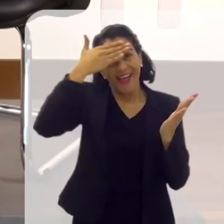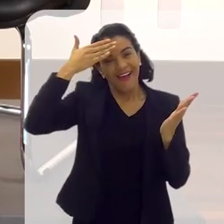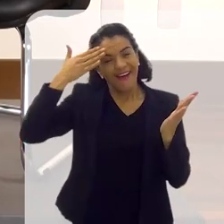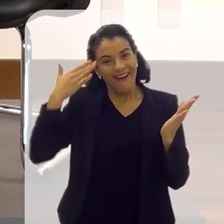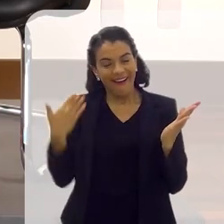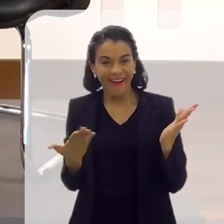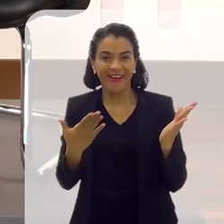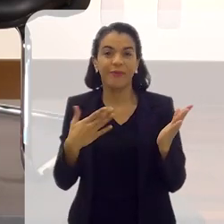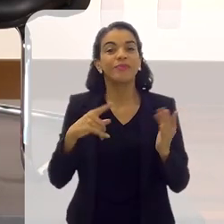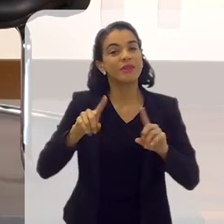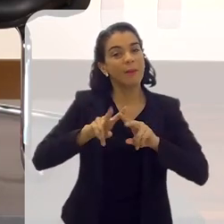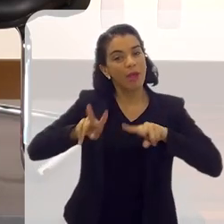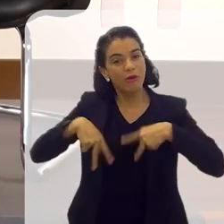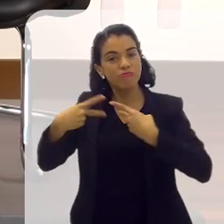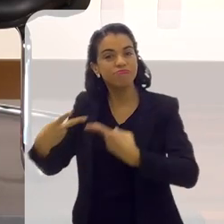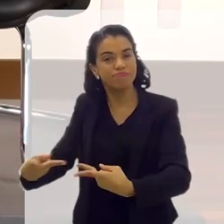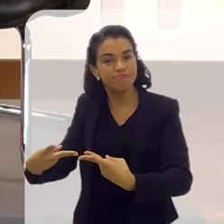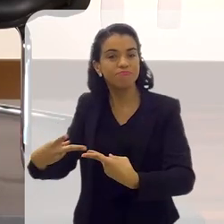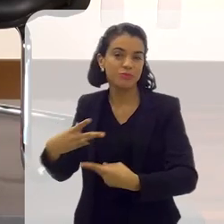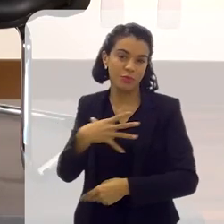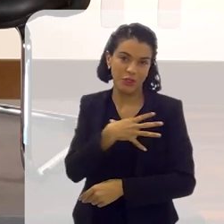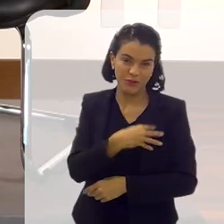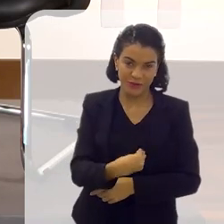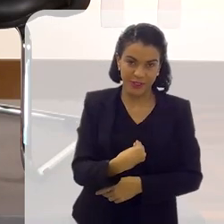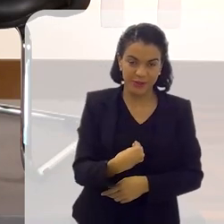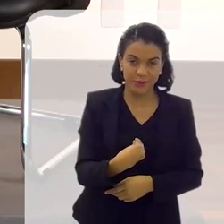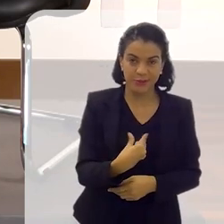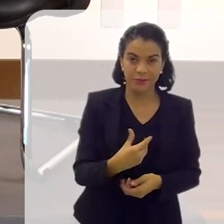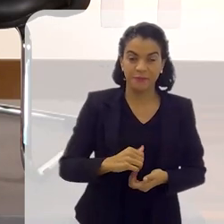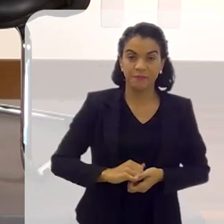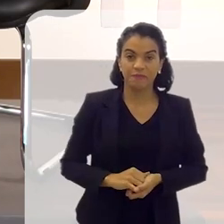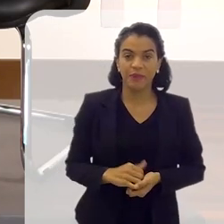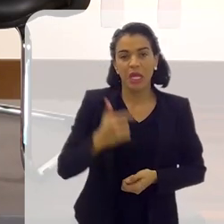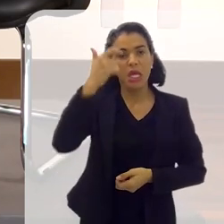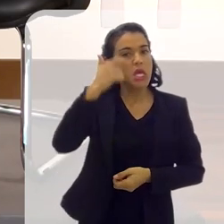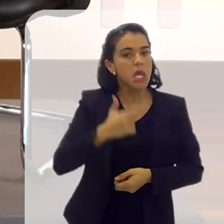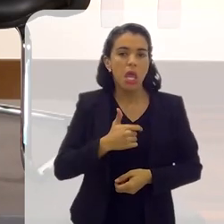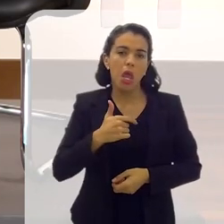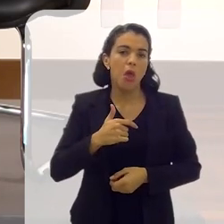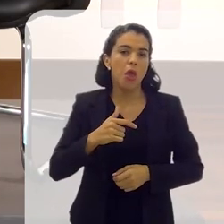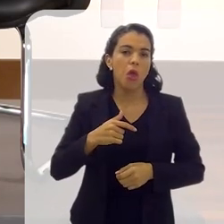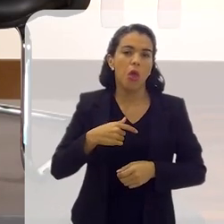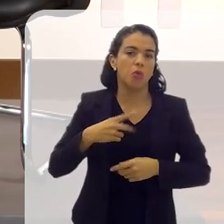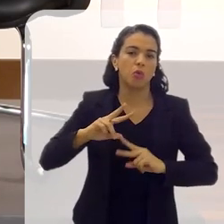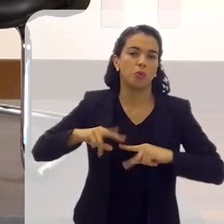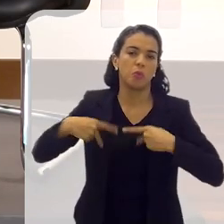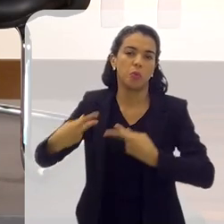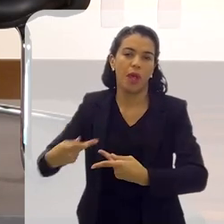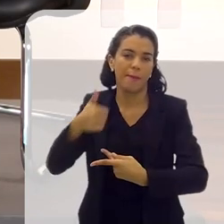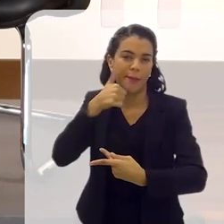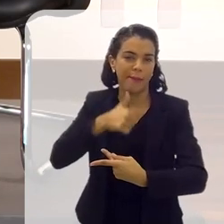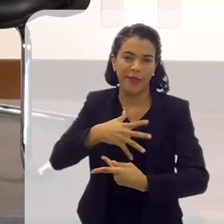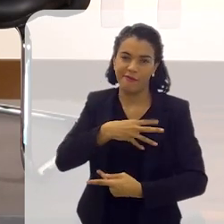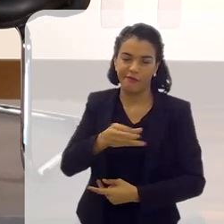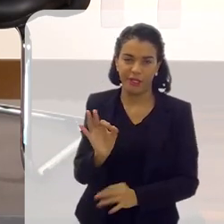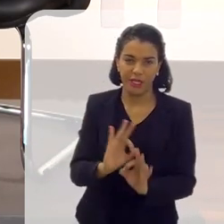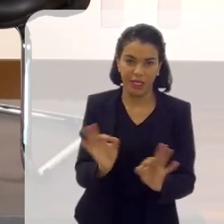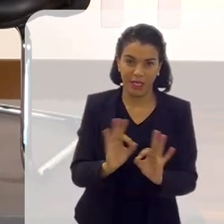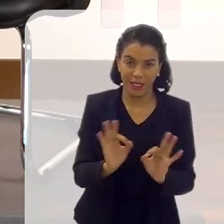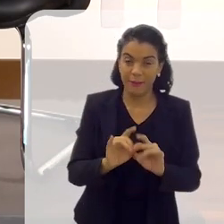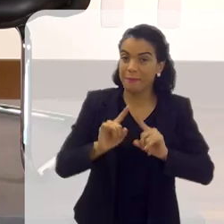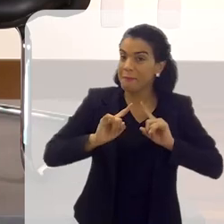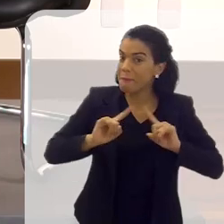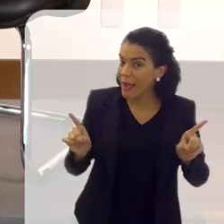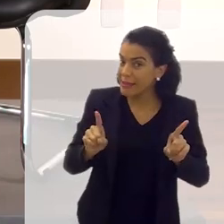uma coisa que, graças a Deus, eu também passei para os meus filhos. Eu não fui, eu não passei muito para a minha filha, eu sempre